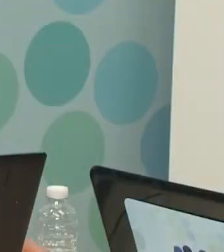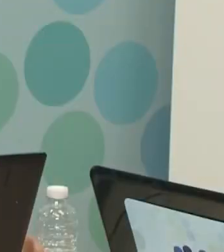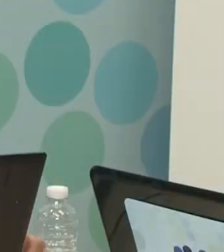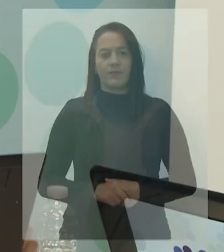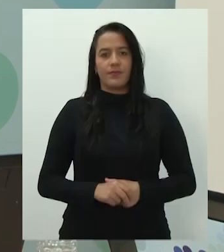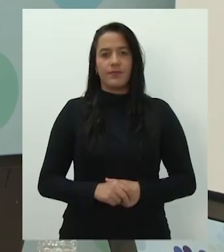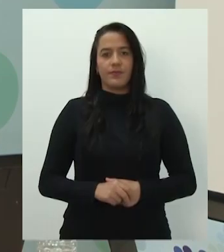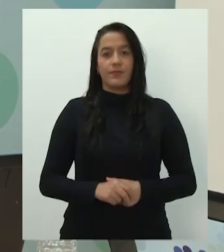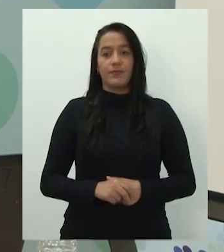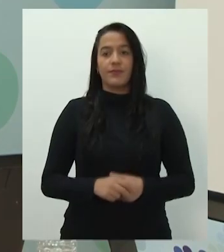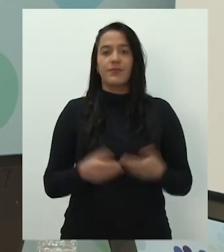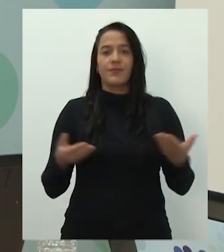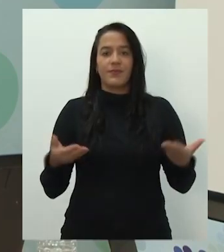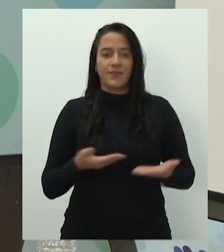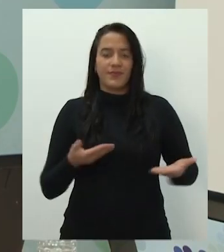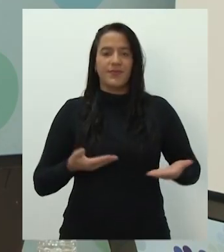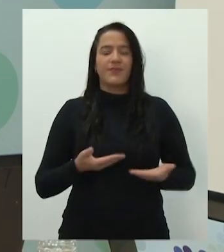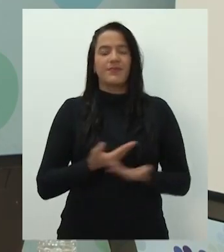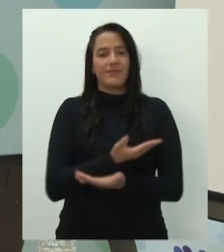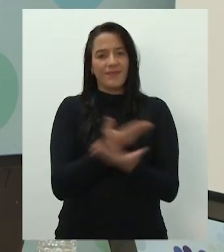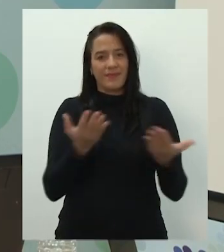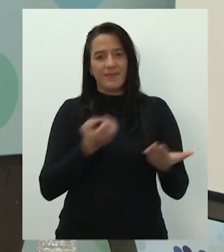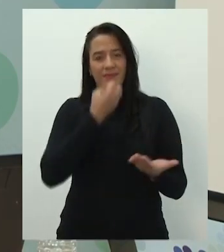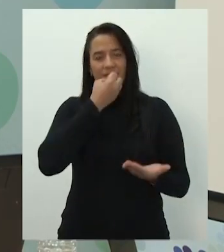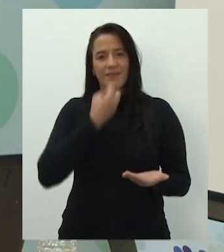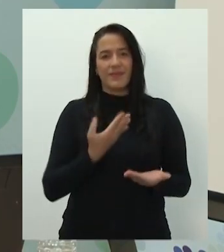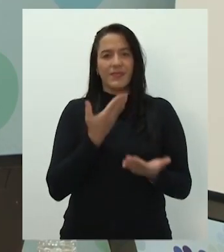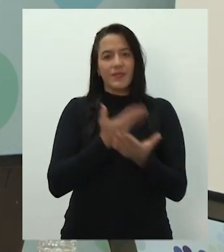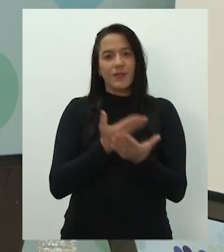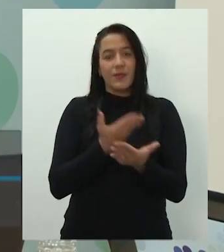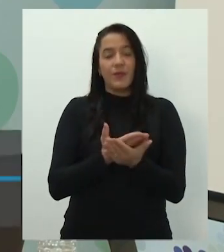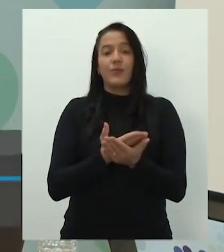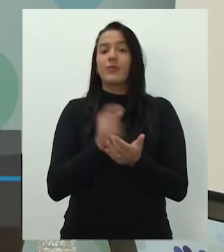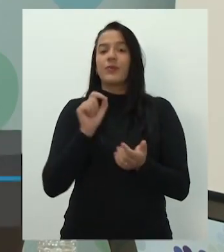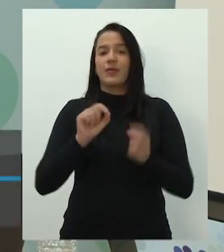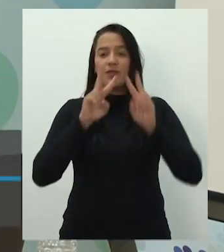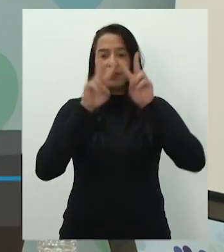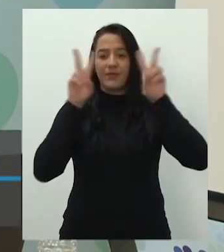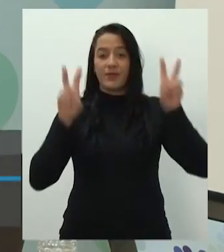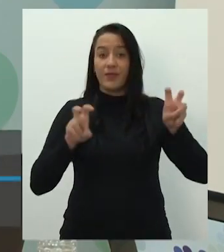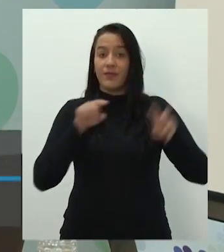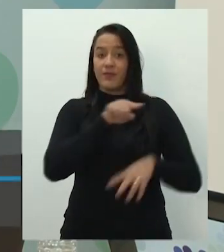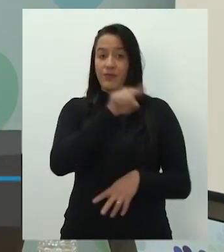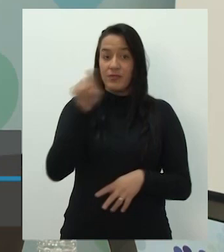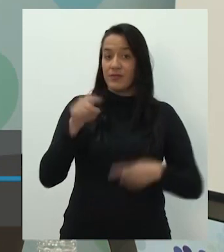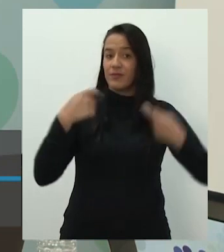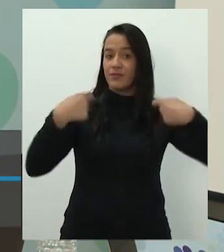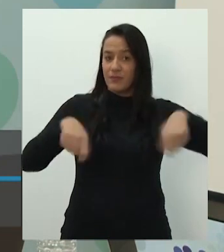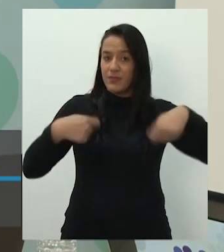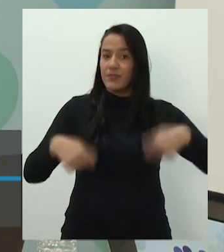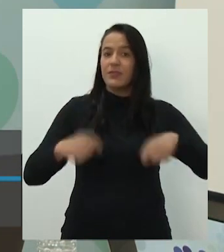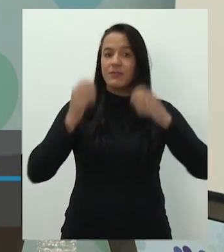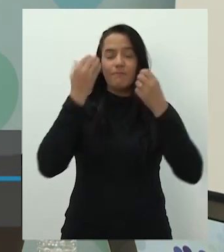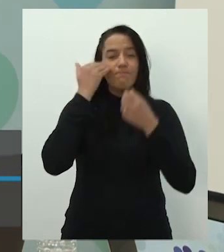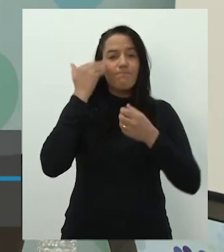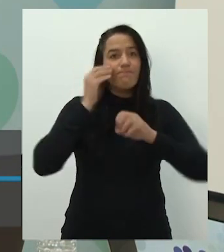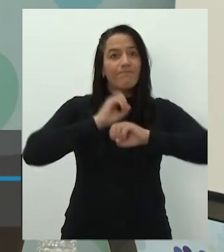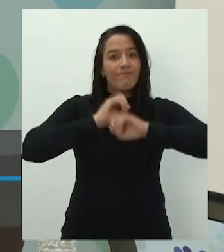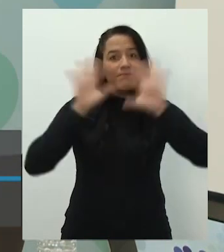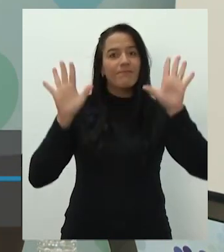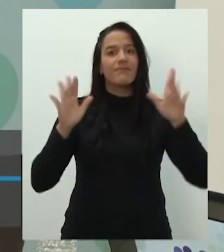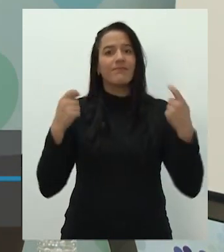Nós estamos aqui com a aula hoje, você precisa entender isto, com uma exclamação bem grandona, você precisa